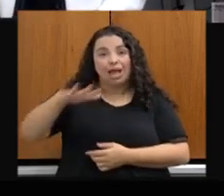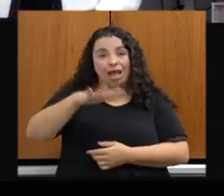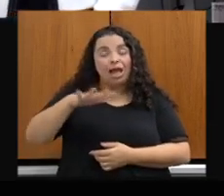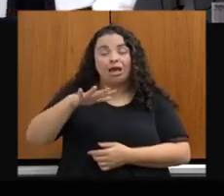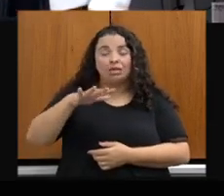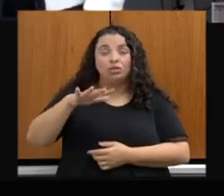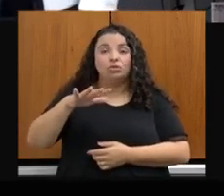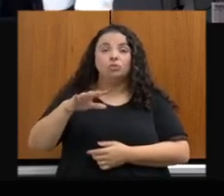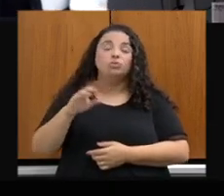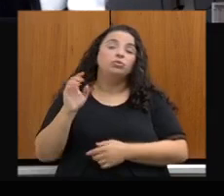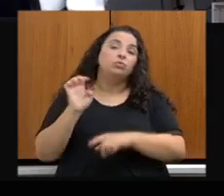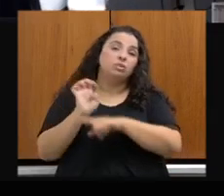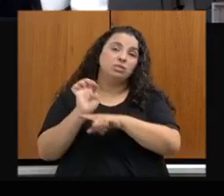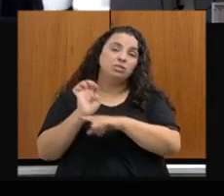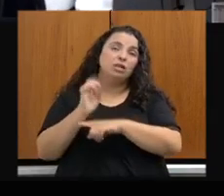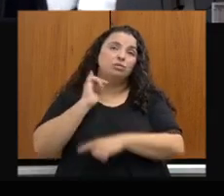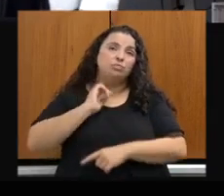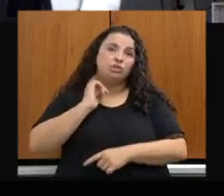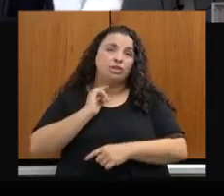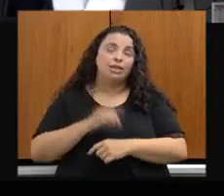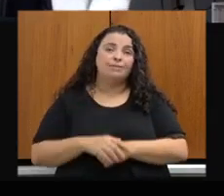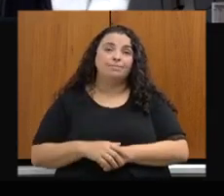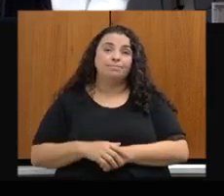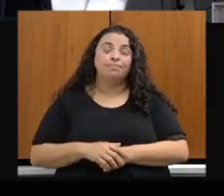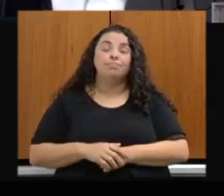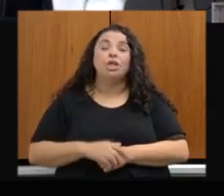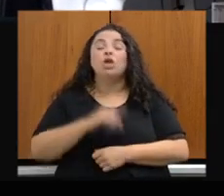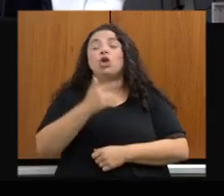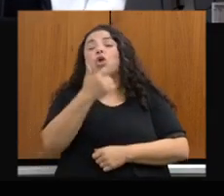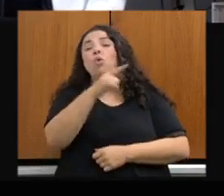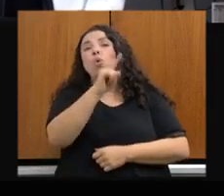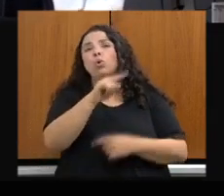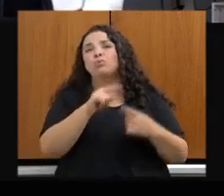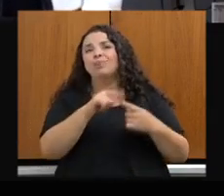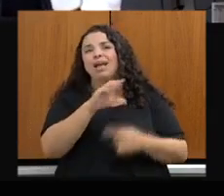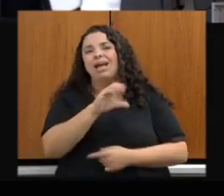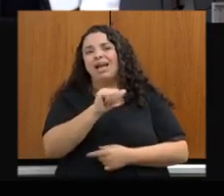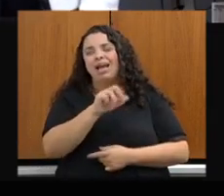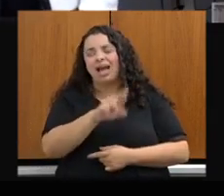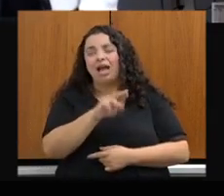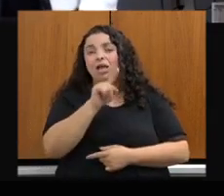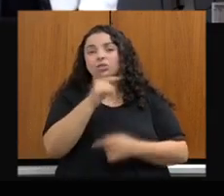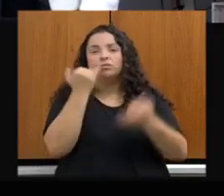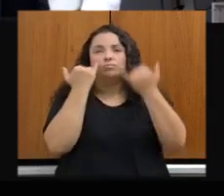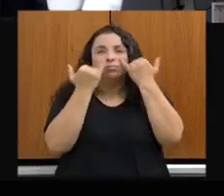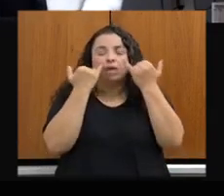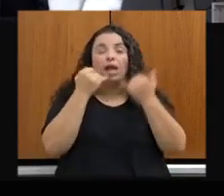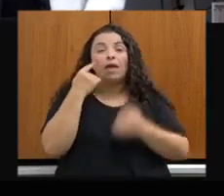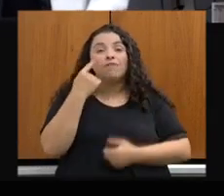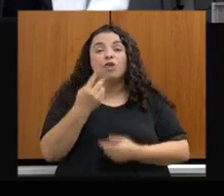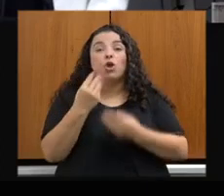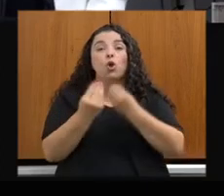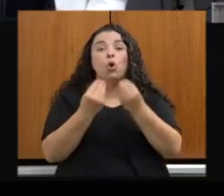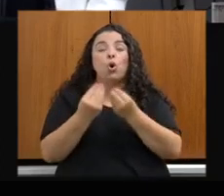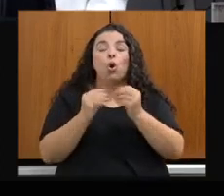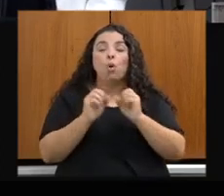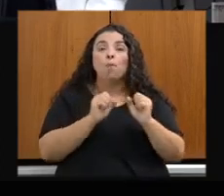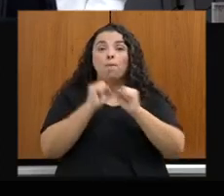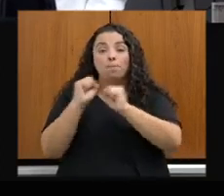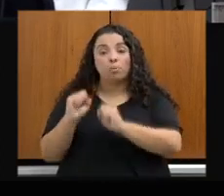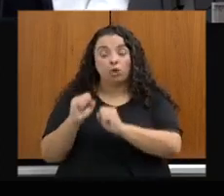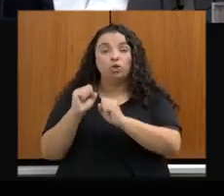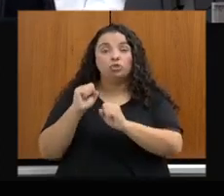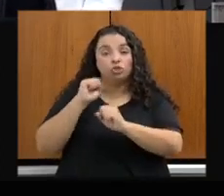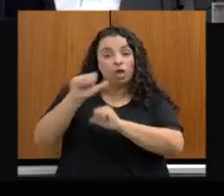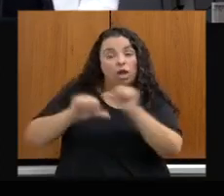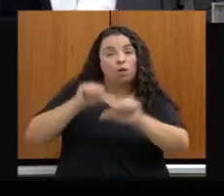E, a partir dos dados do CAR, nós vemos o potencial de recuperação de áreas no Estado de Minas Gerais, aproximadamente 3